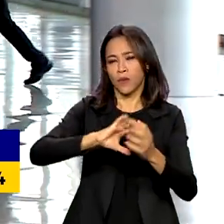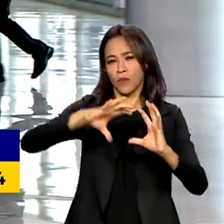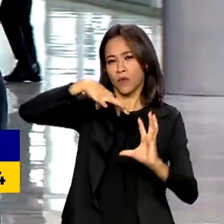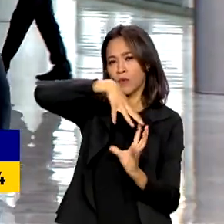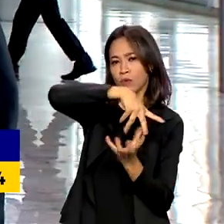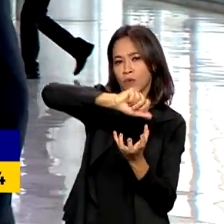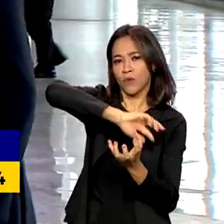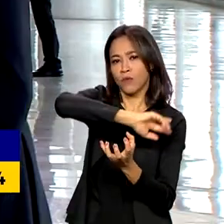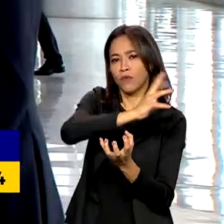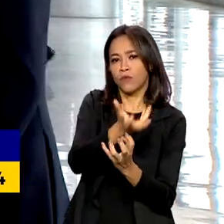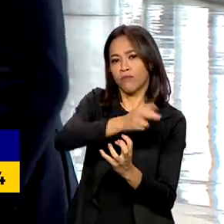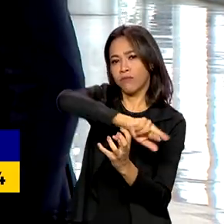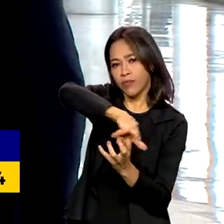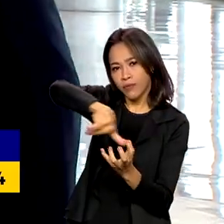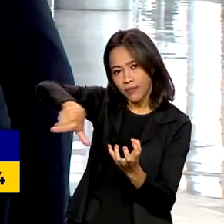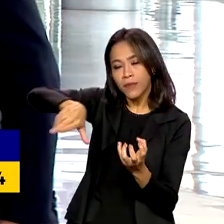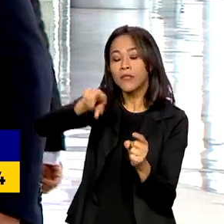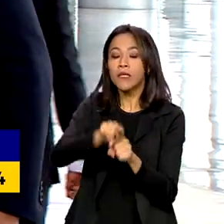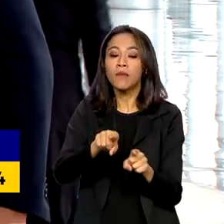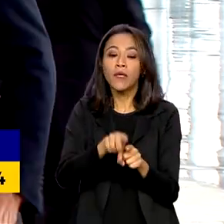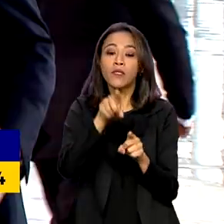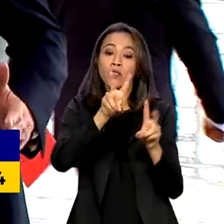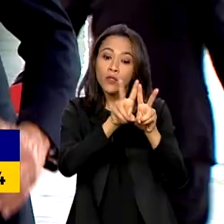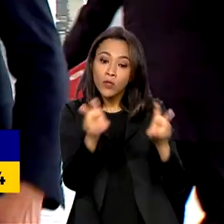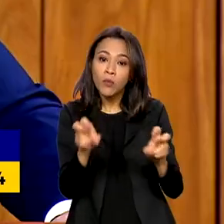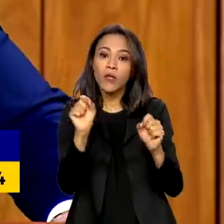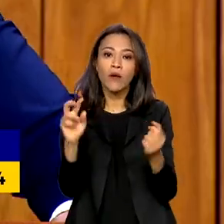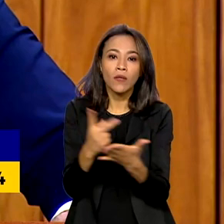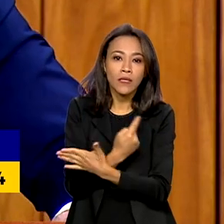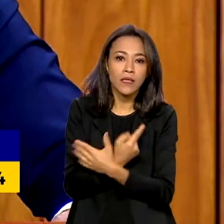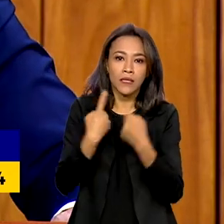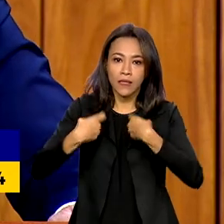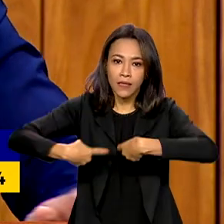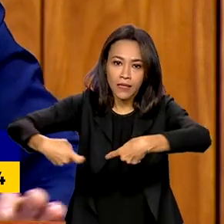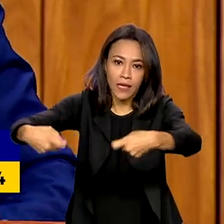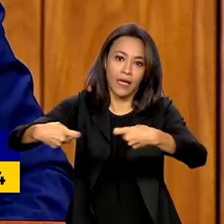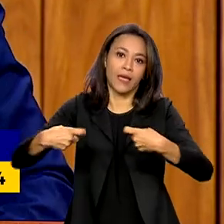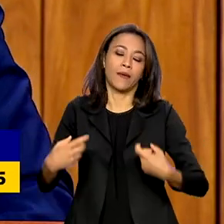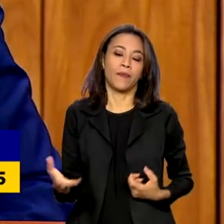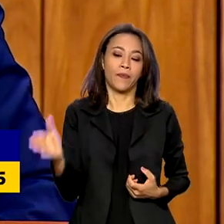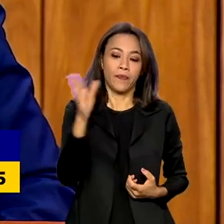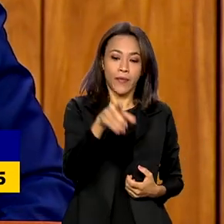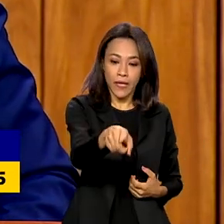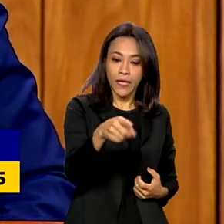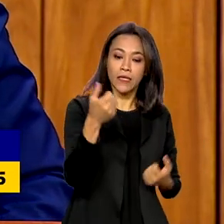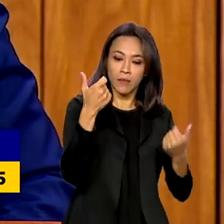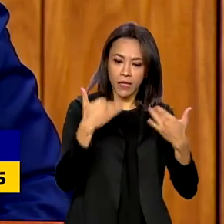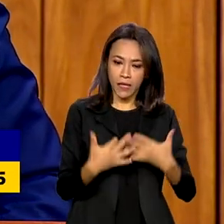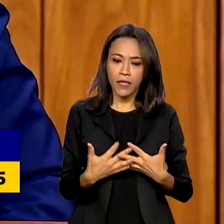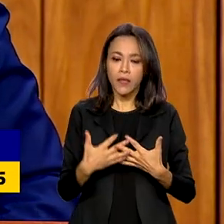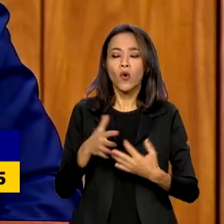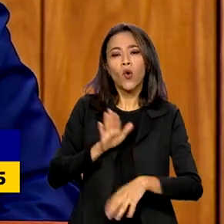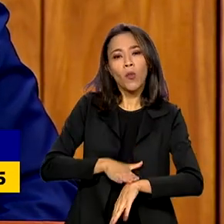discutiram sobre o cenário mundial diante da guerra da Ucrânia. Eu acho que a hora é a hora da diplomacia,